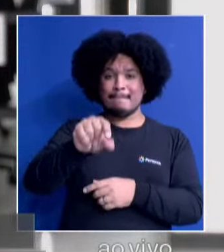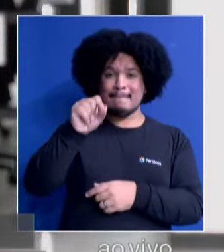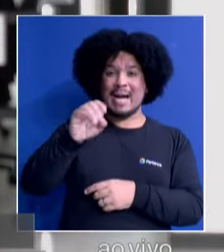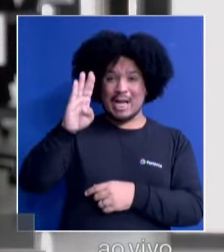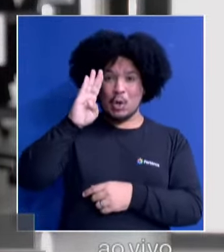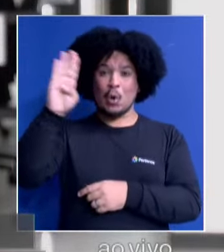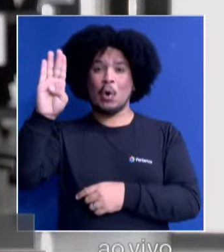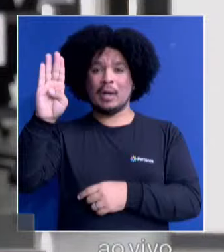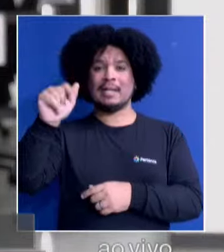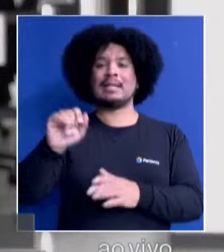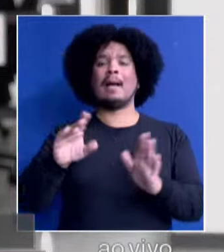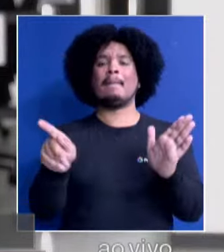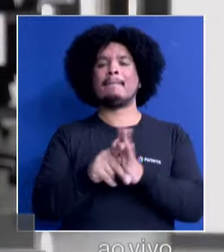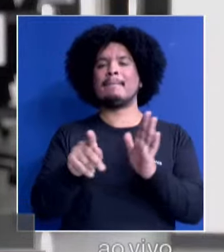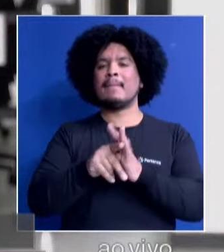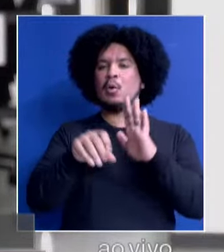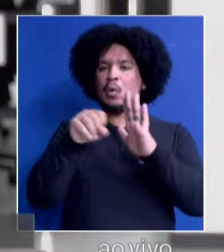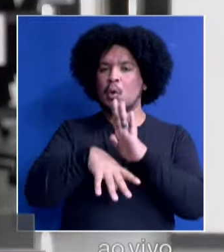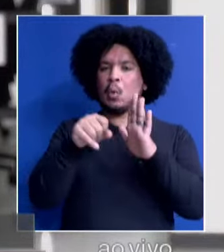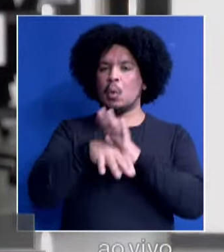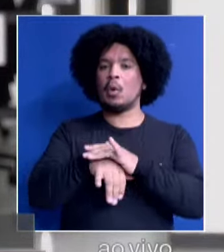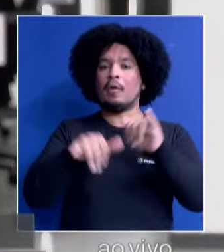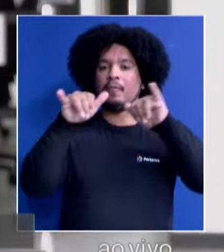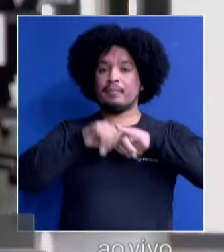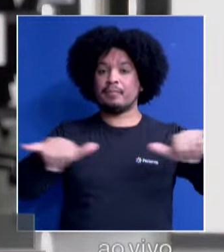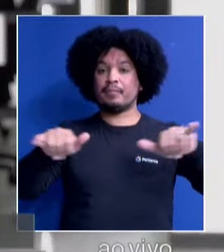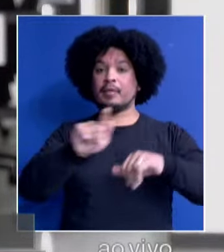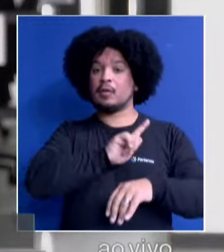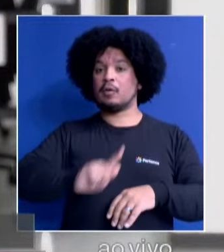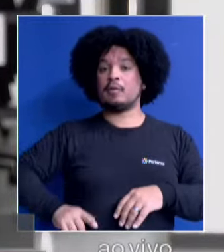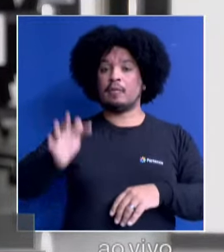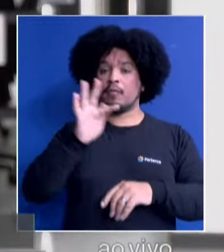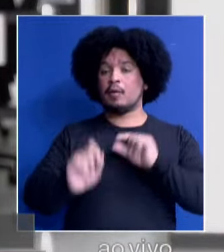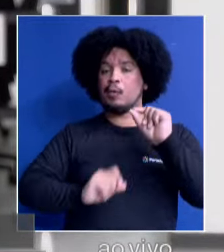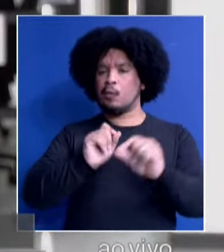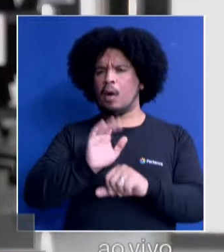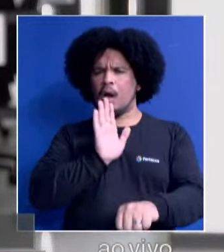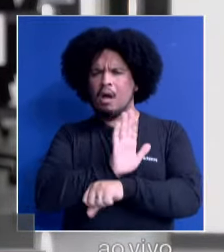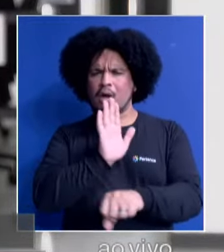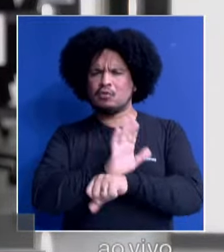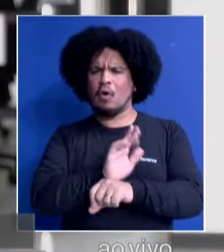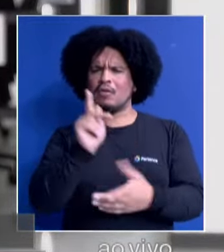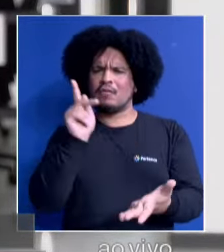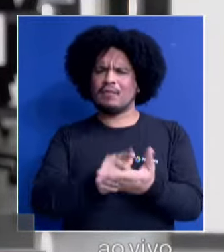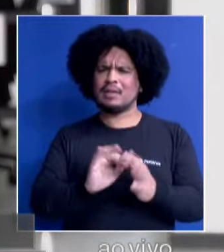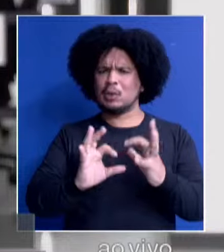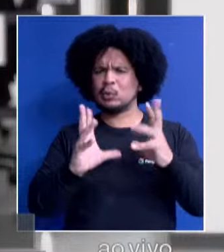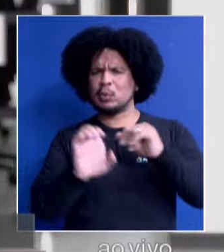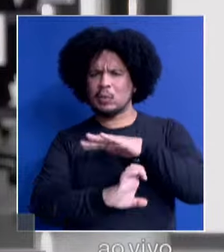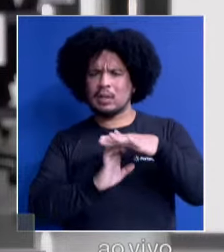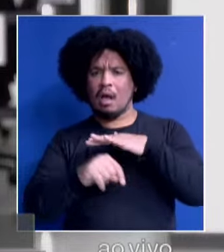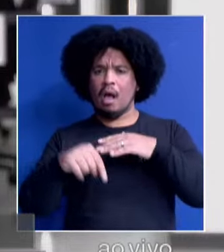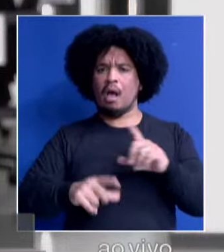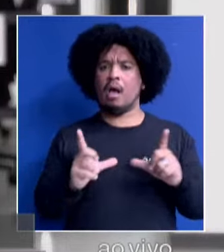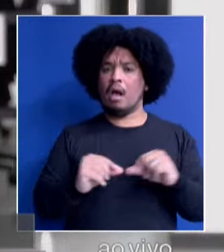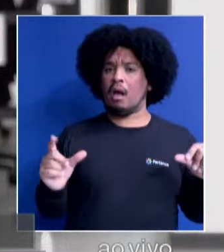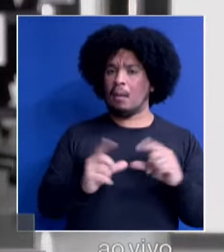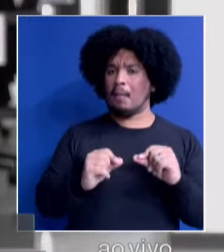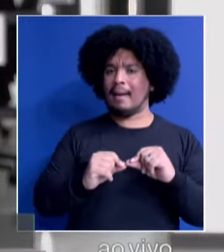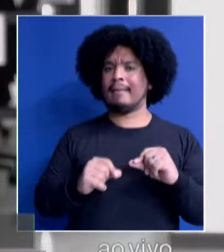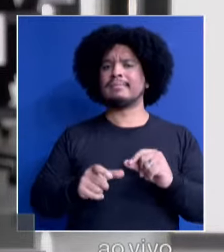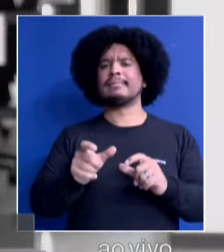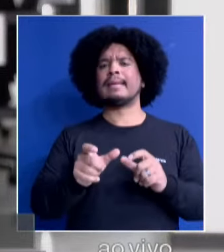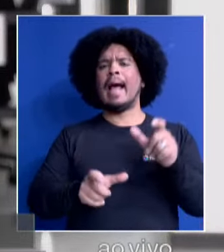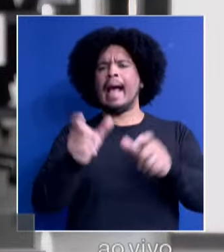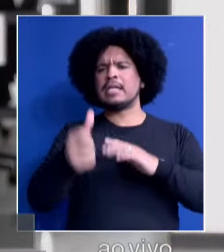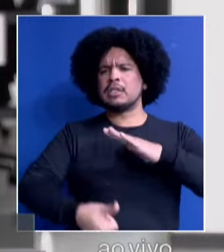mais recente pacote anunciado pelo governo federal é auxiliar, de fato, às empresas. Aqui em Brasília, as autoridades